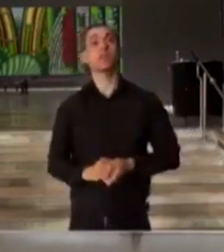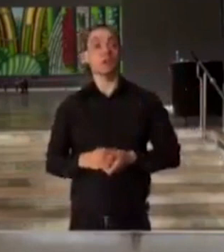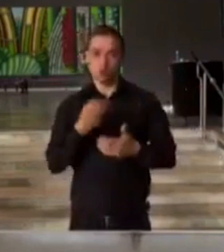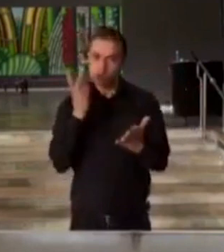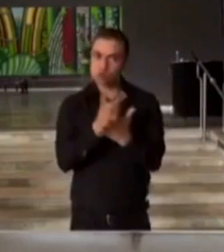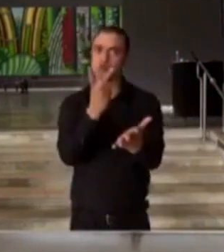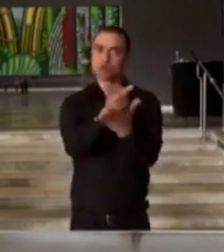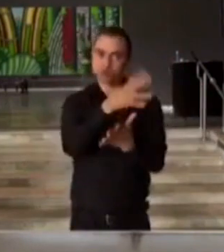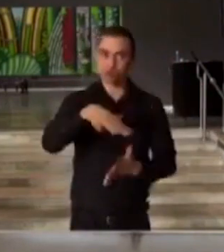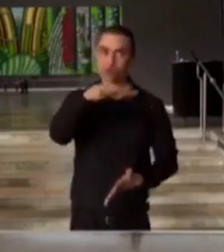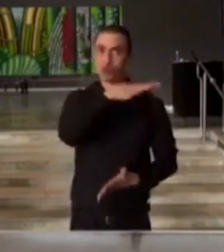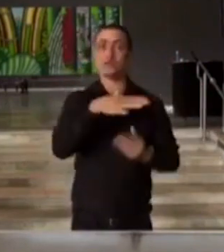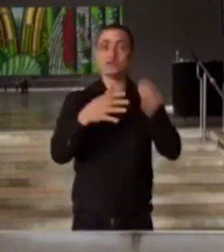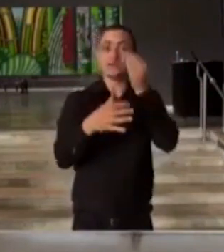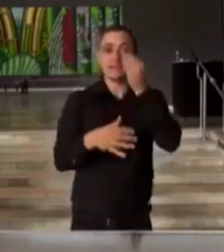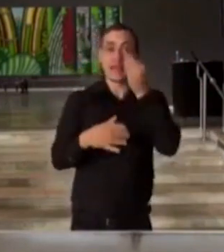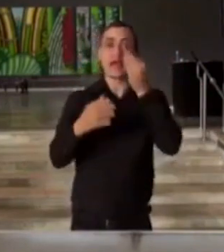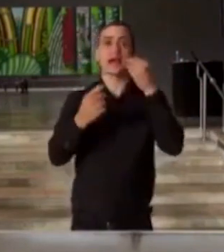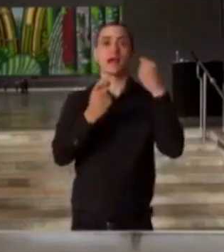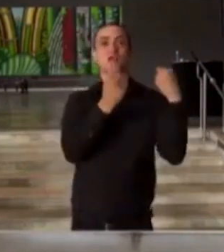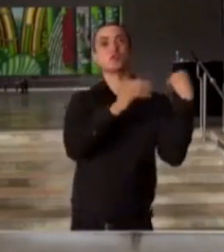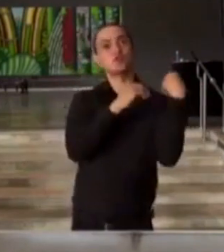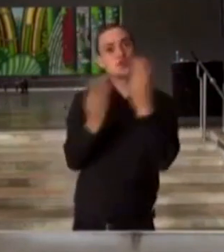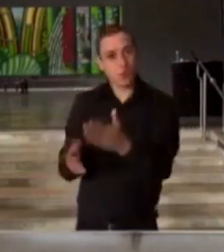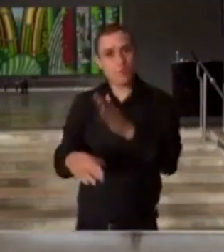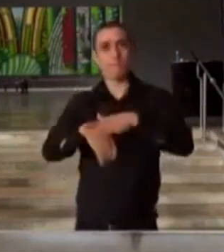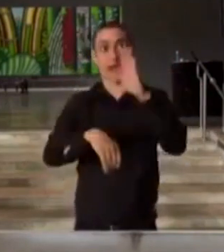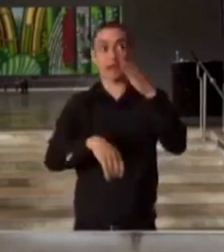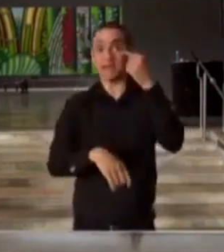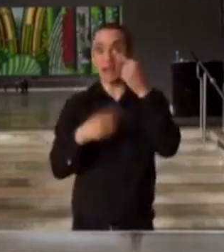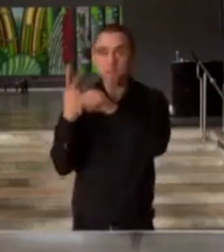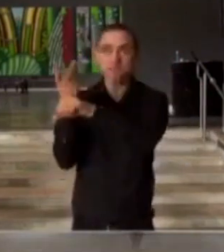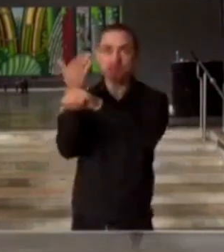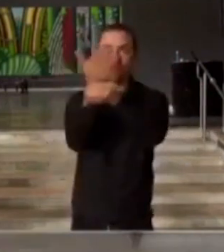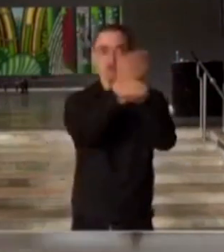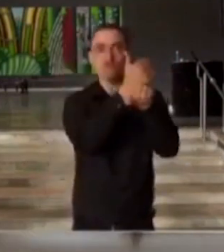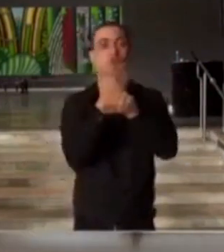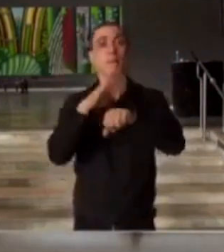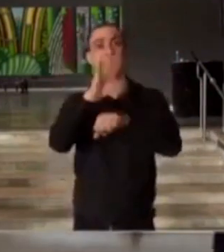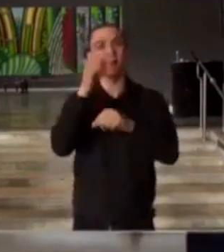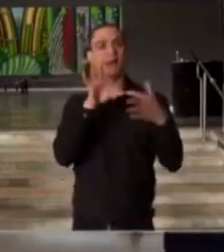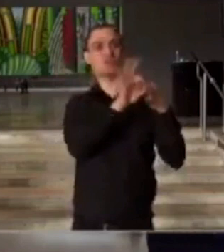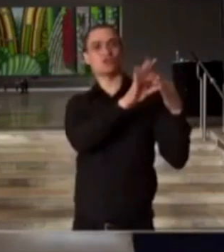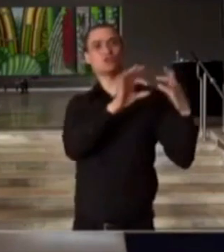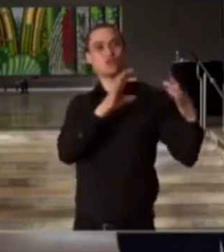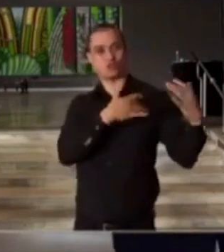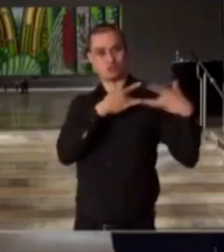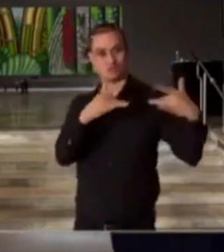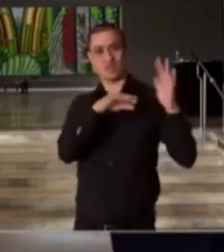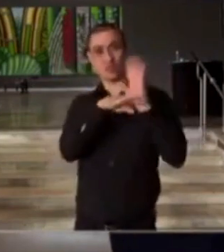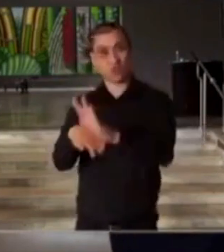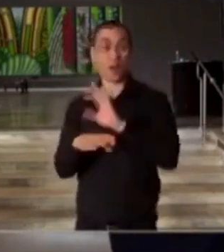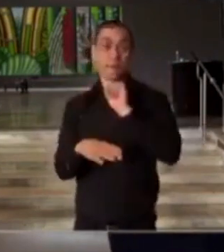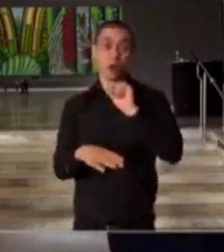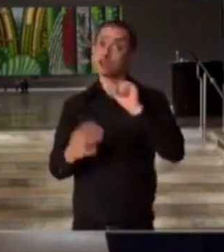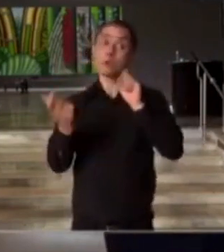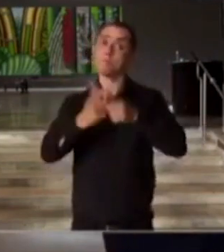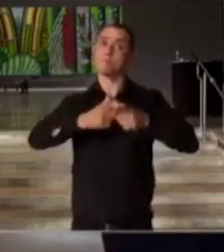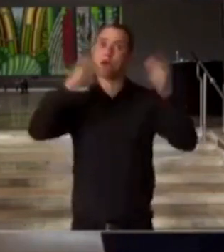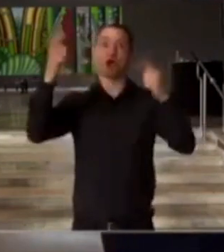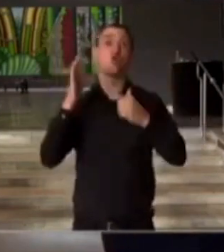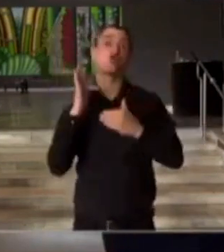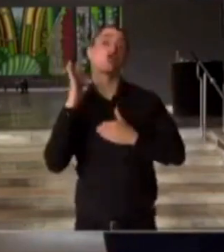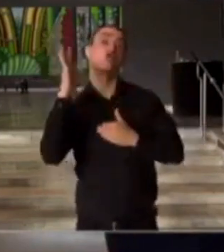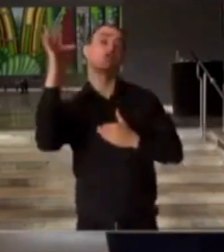seguindo na busca de mais doações e nesta corrente solidária, que talvez venha a ser o maior legado